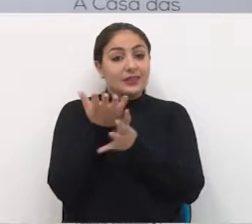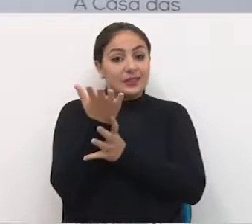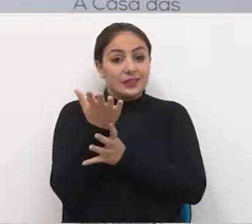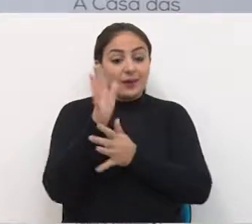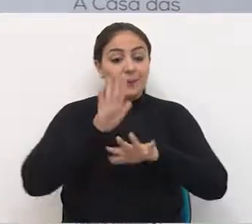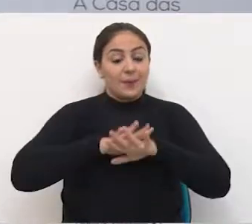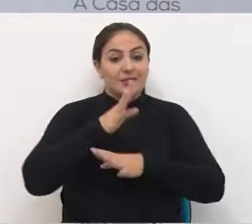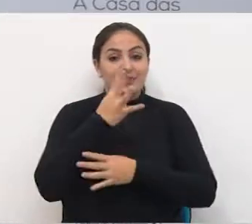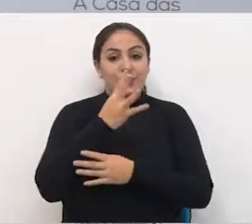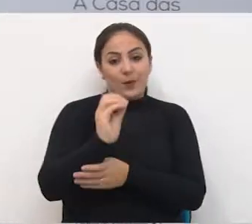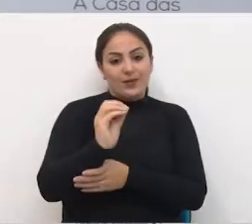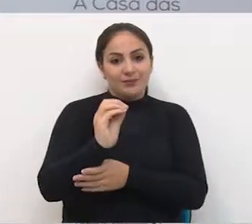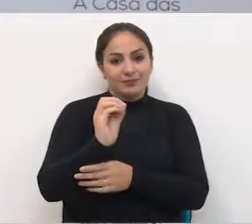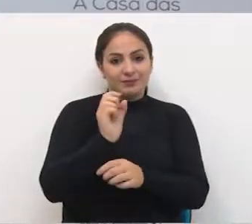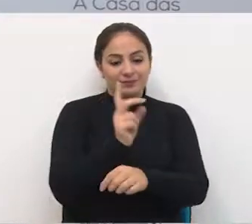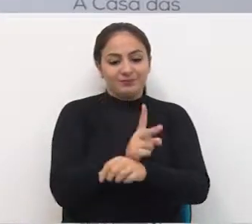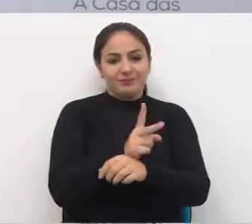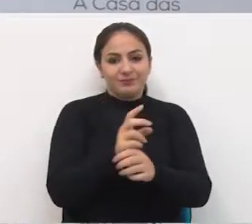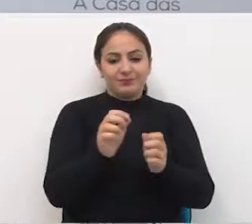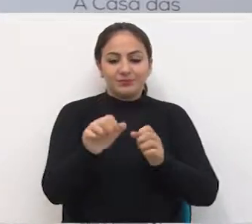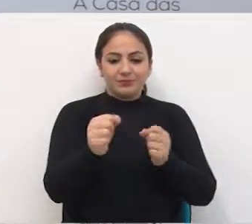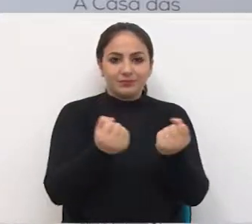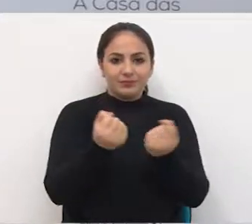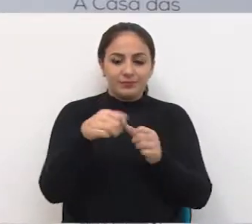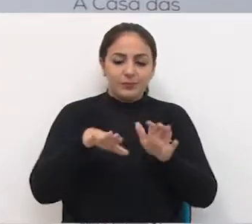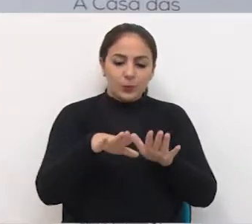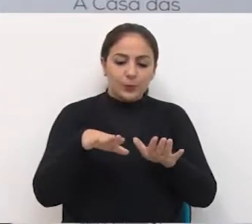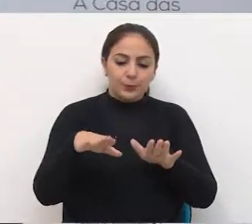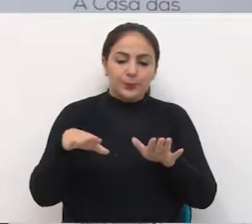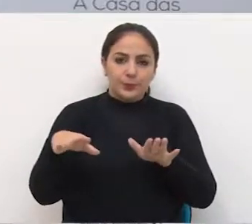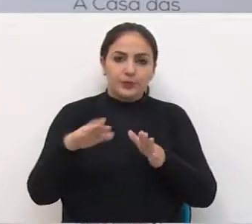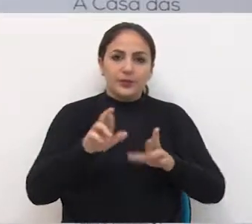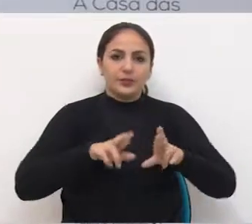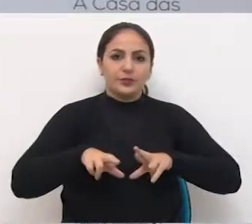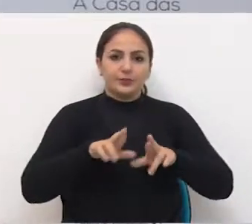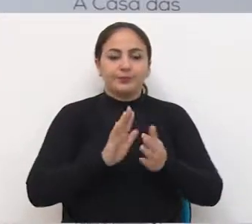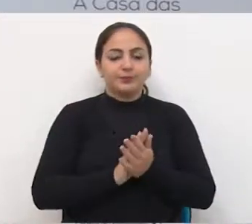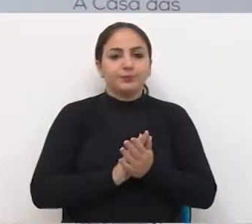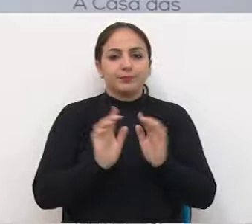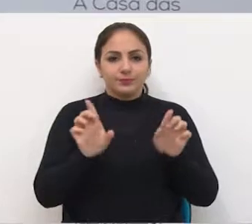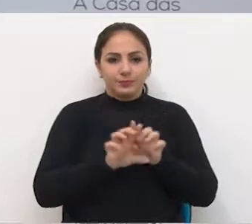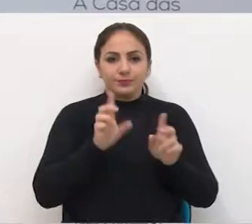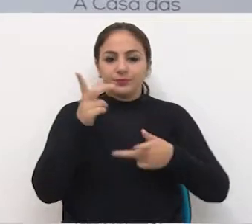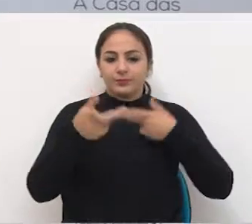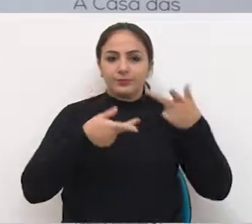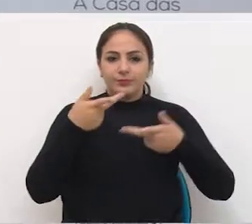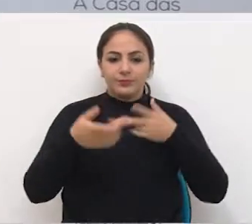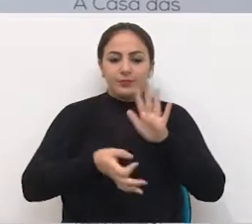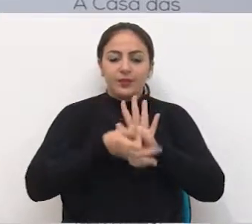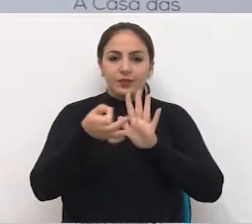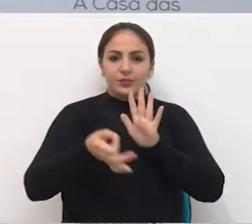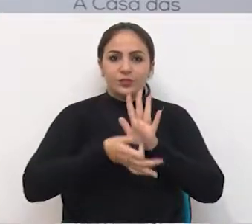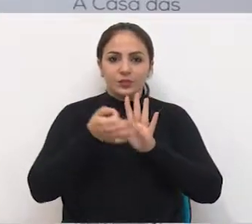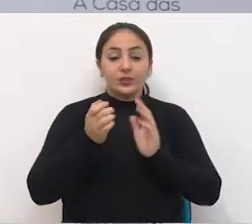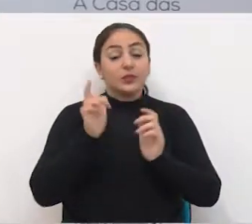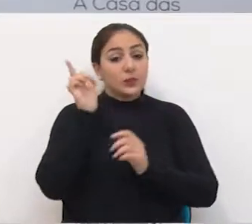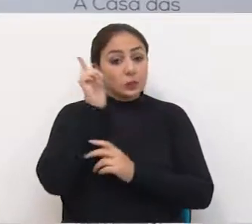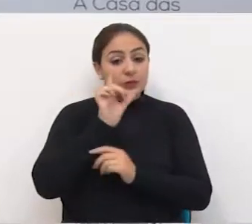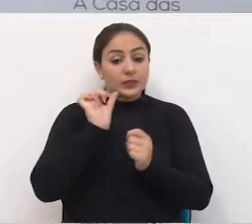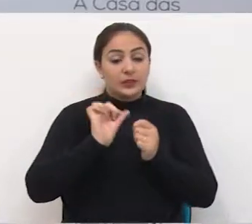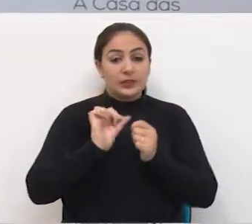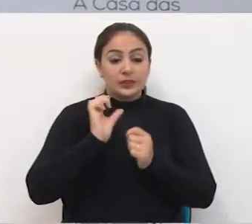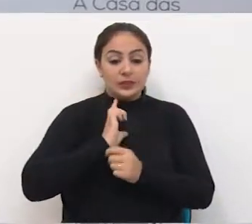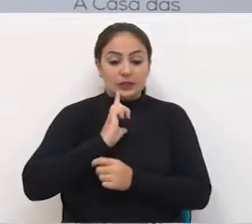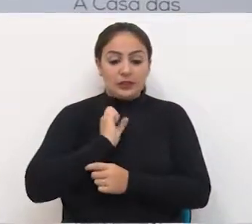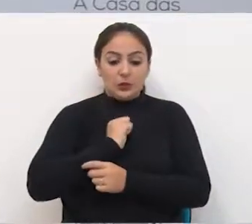mais de 40 vagas ali naquela região. Destacamos também a nossa indicação para que haja a